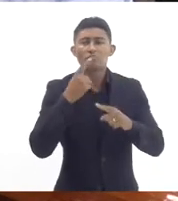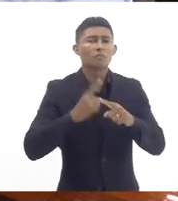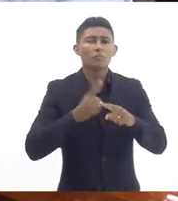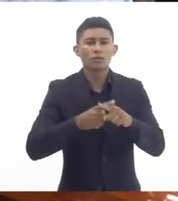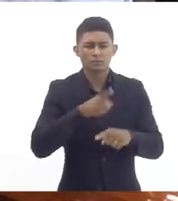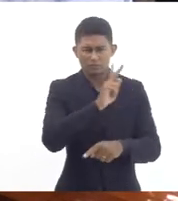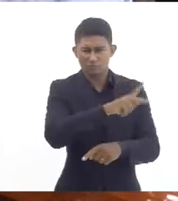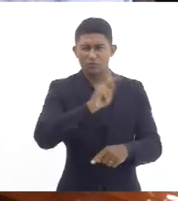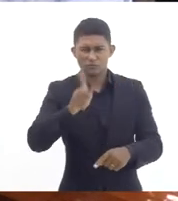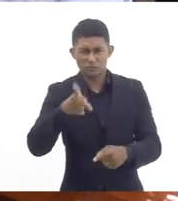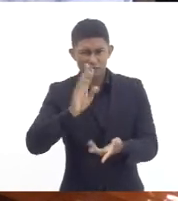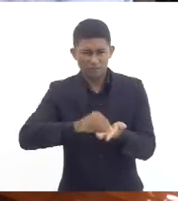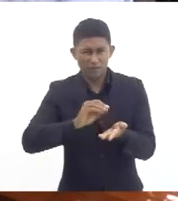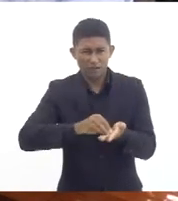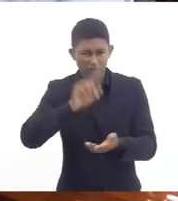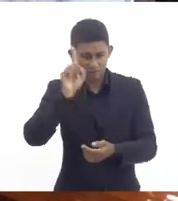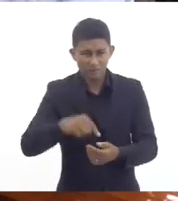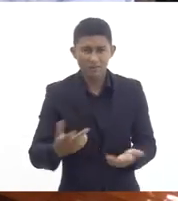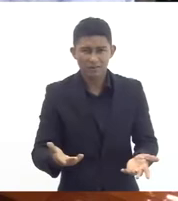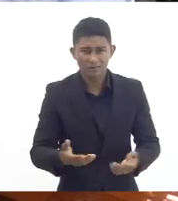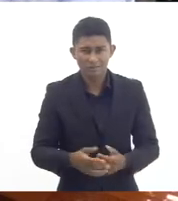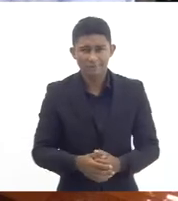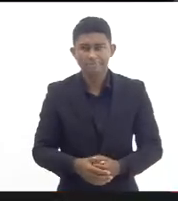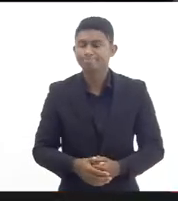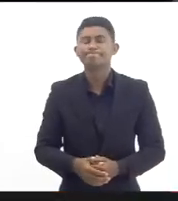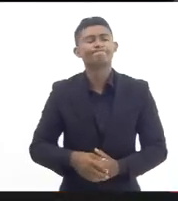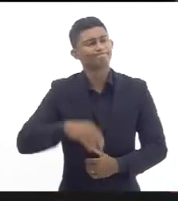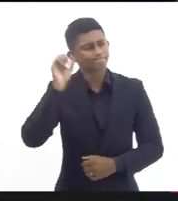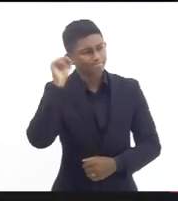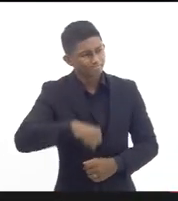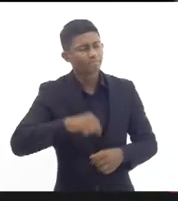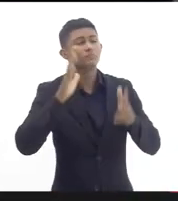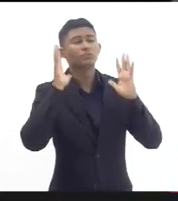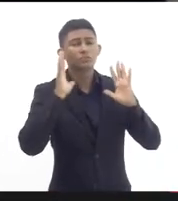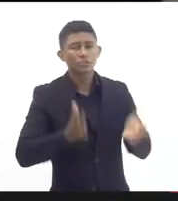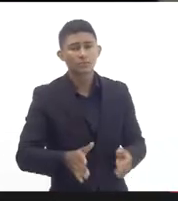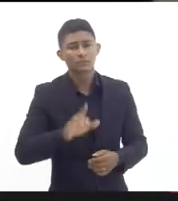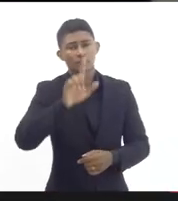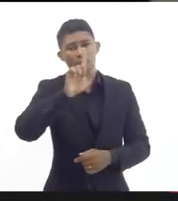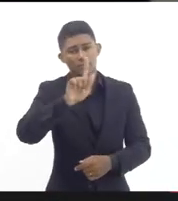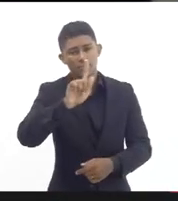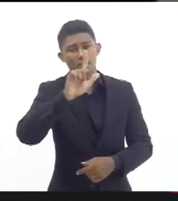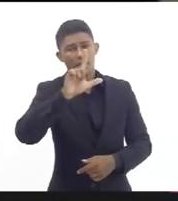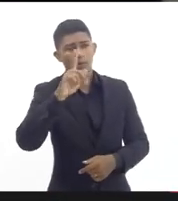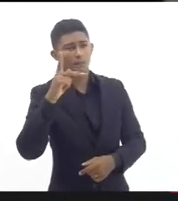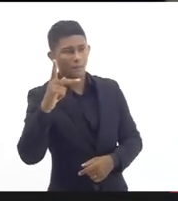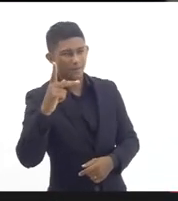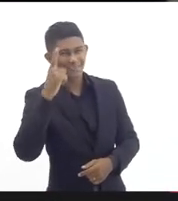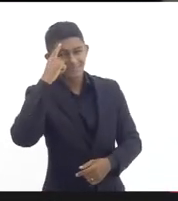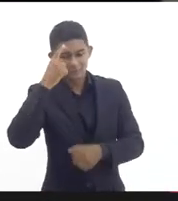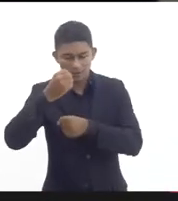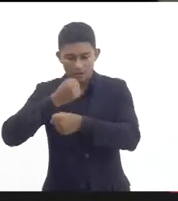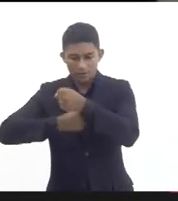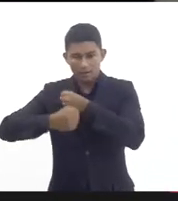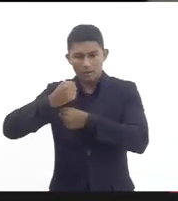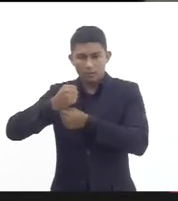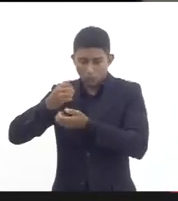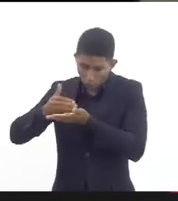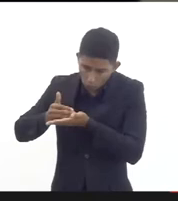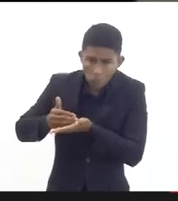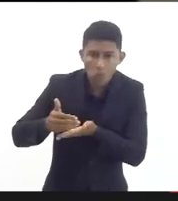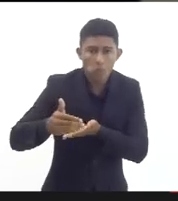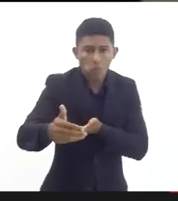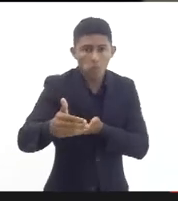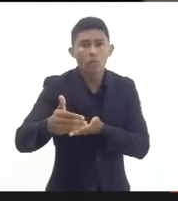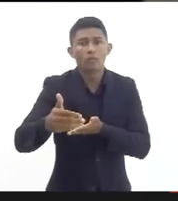suprir? sim a gente já liberou a GLP ela está liberada desde o início do ano ela não fecha não